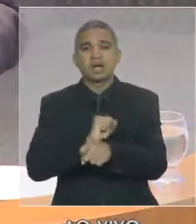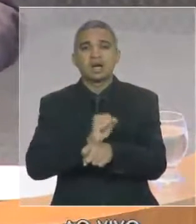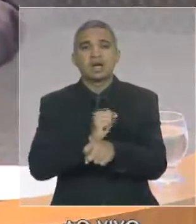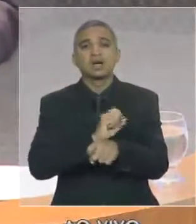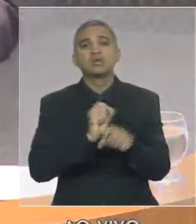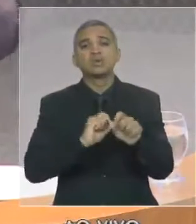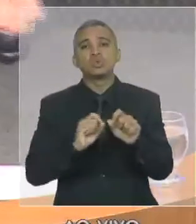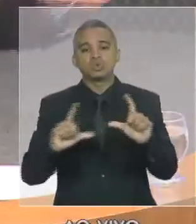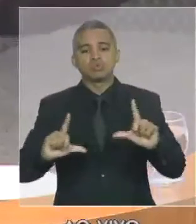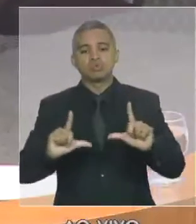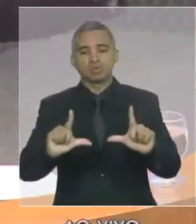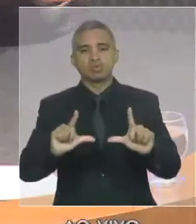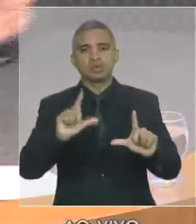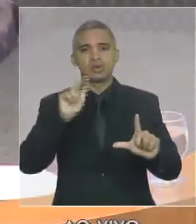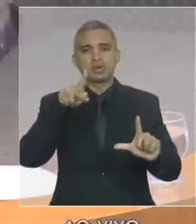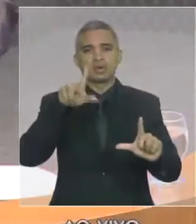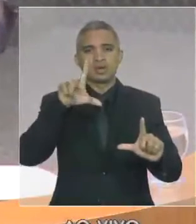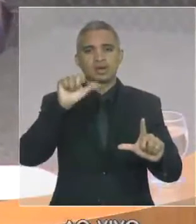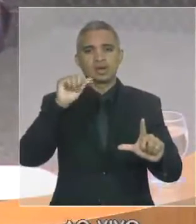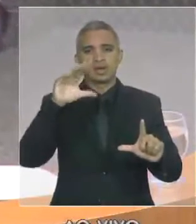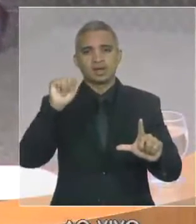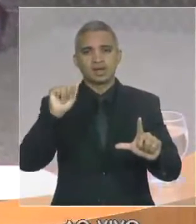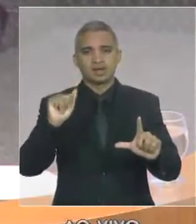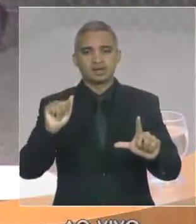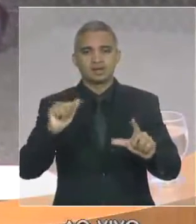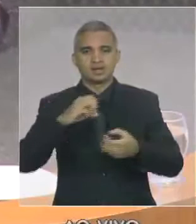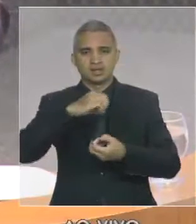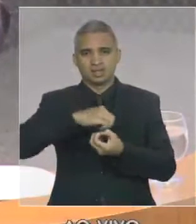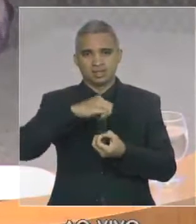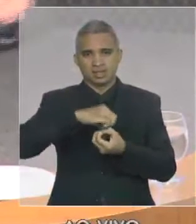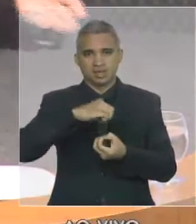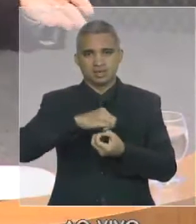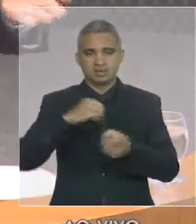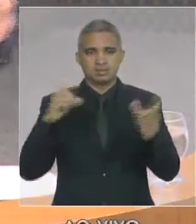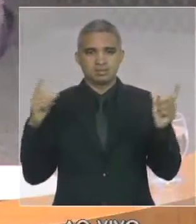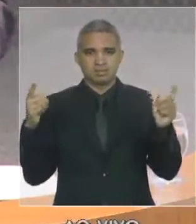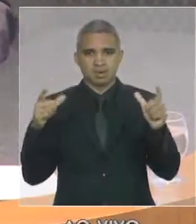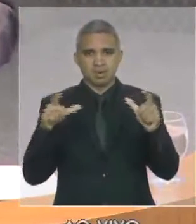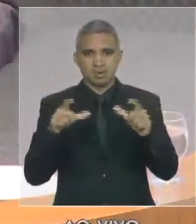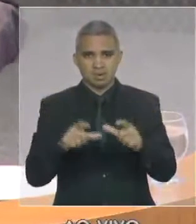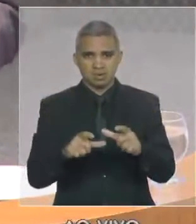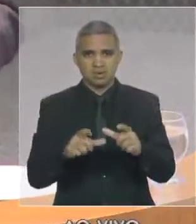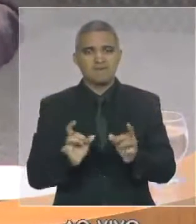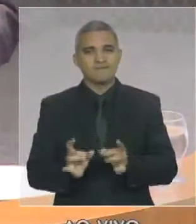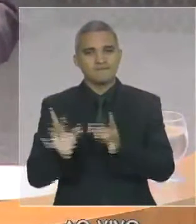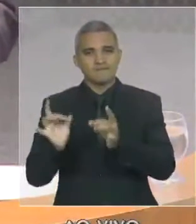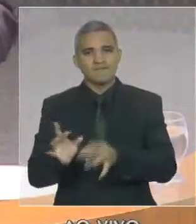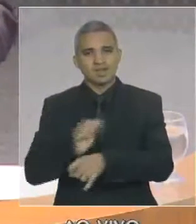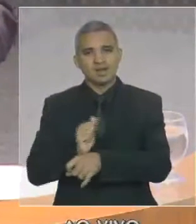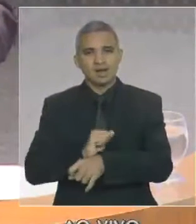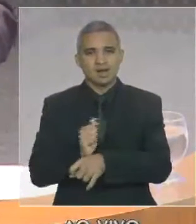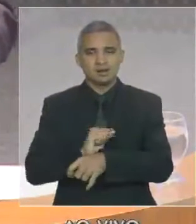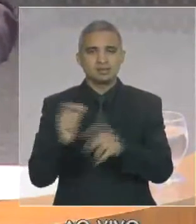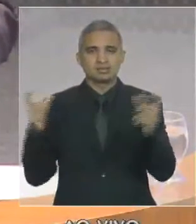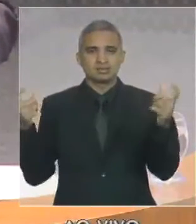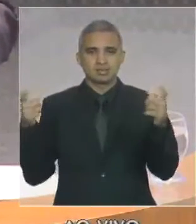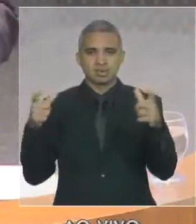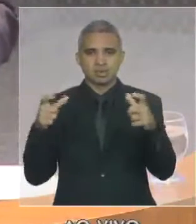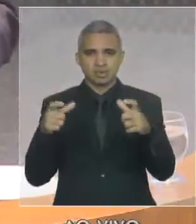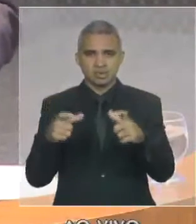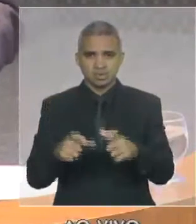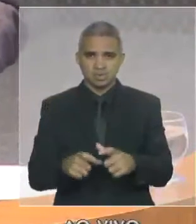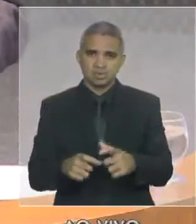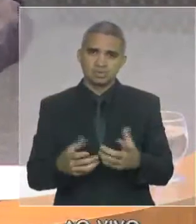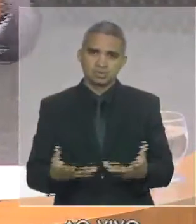DETRAN. Exatamente porque a queda de vendas em produtos dessa